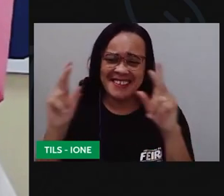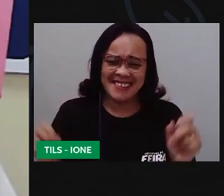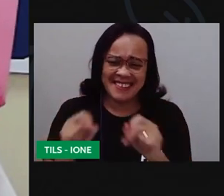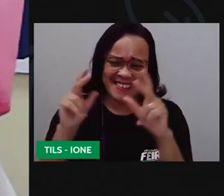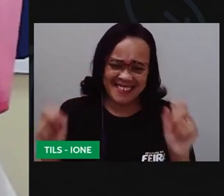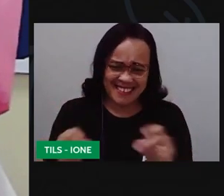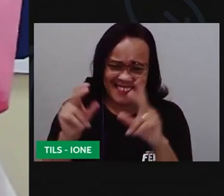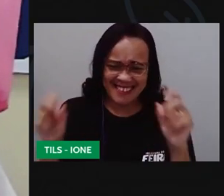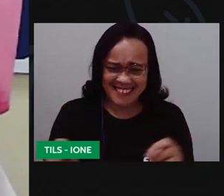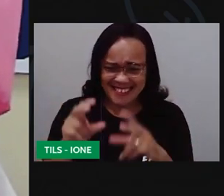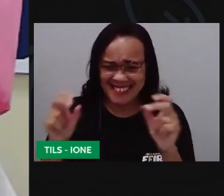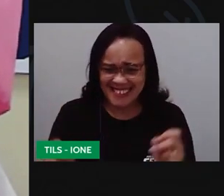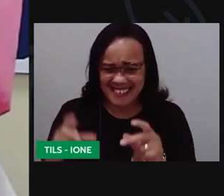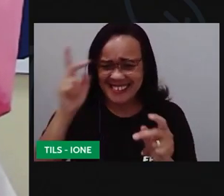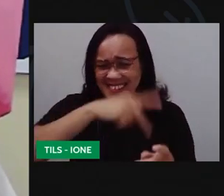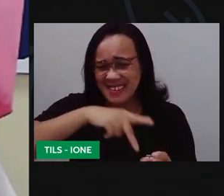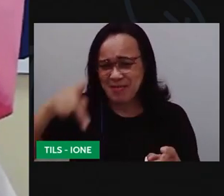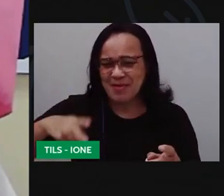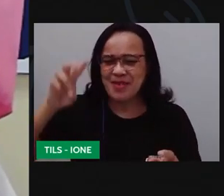vou dar pra ela